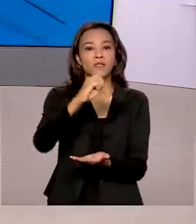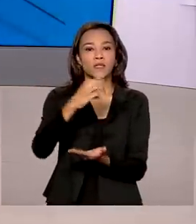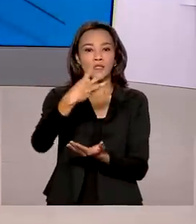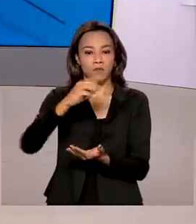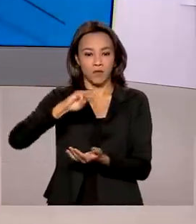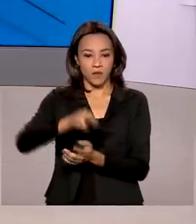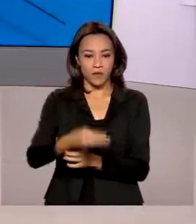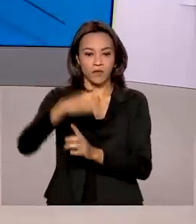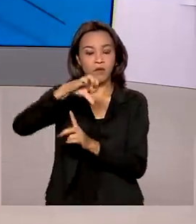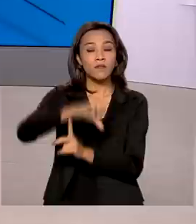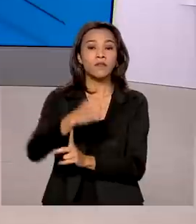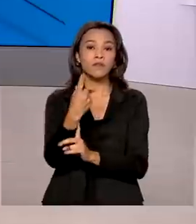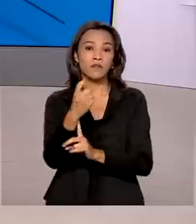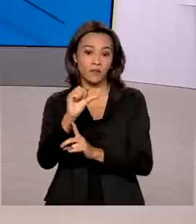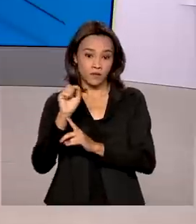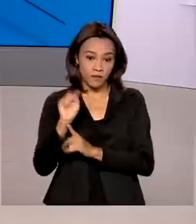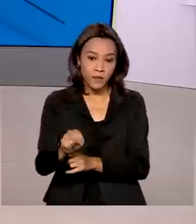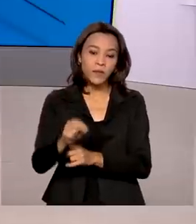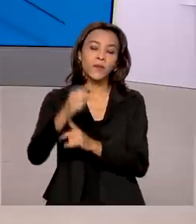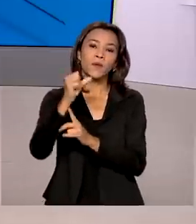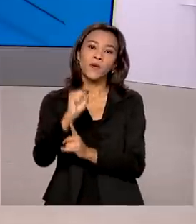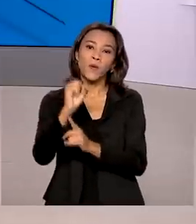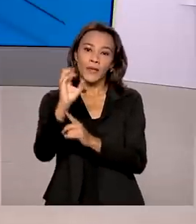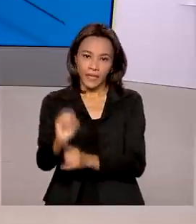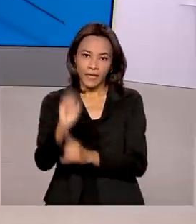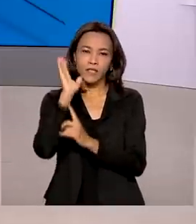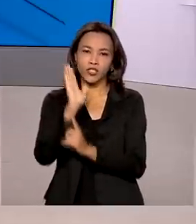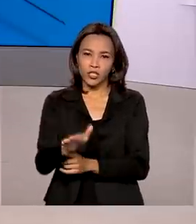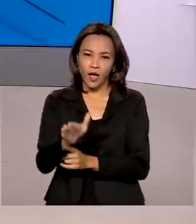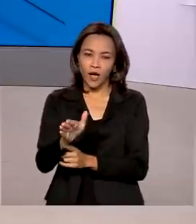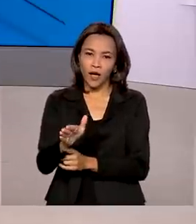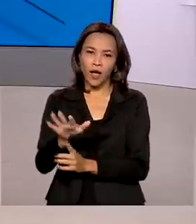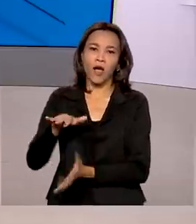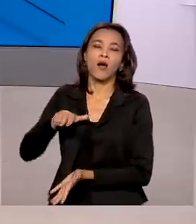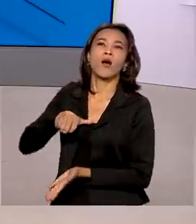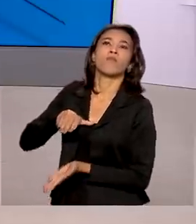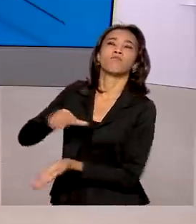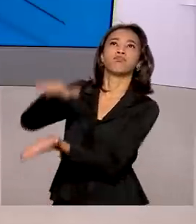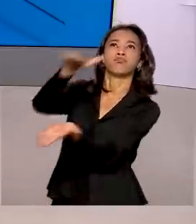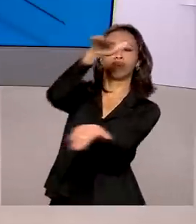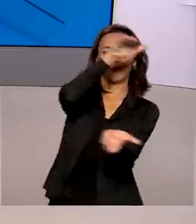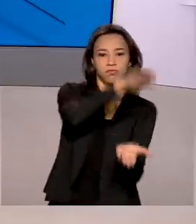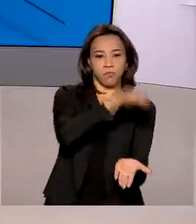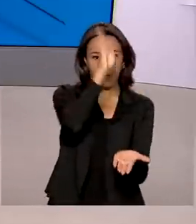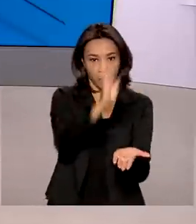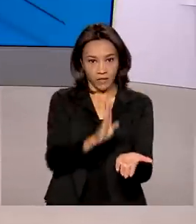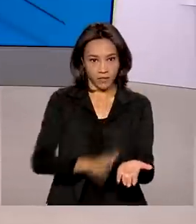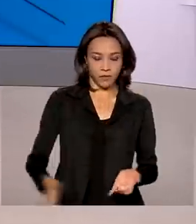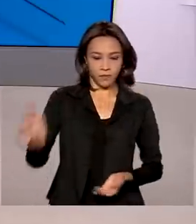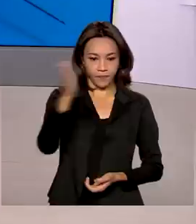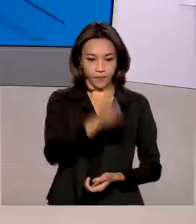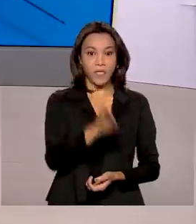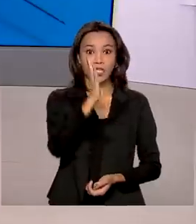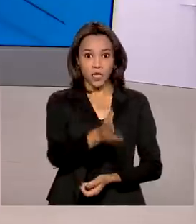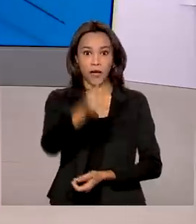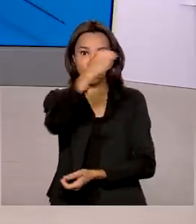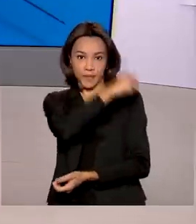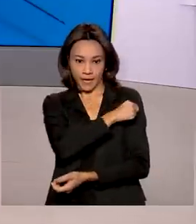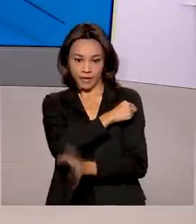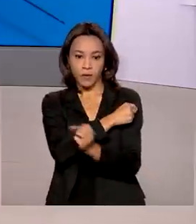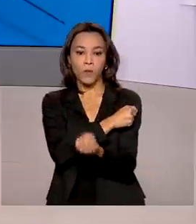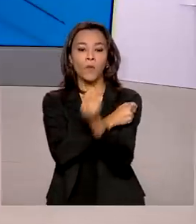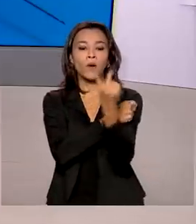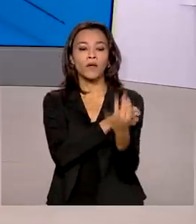916 mil e 80 doses foram distribuídas aí pelo país. Aplicadas, somam